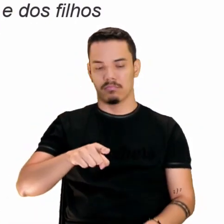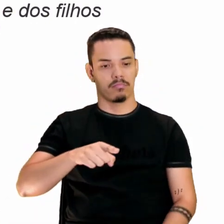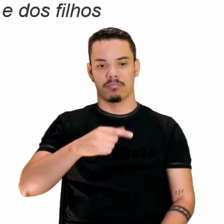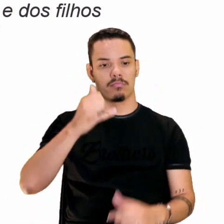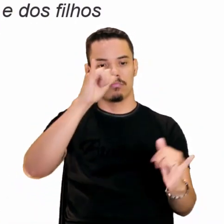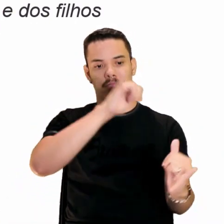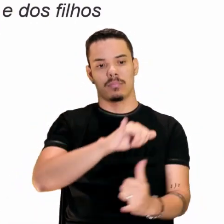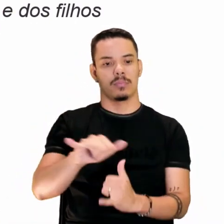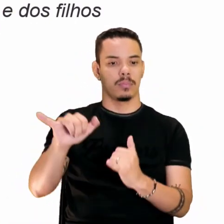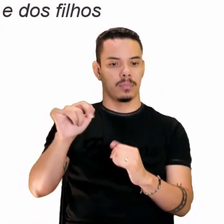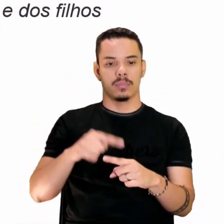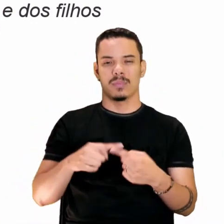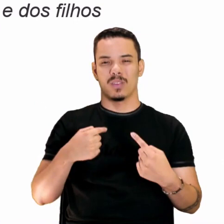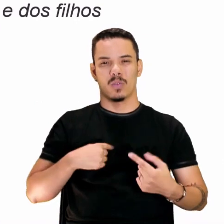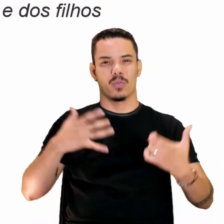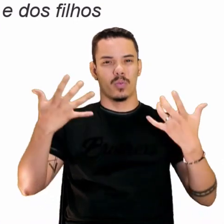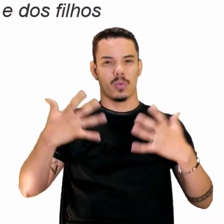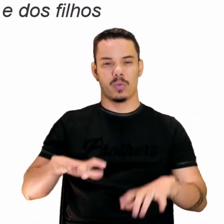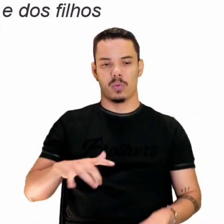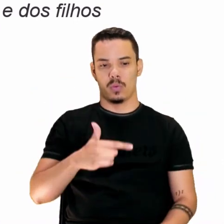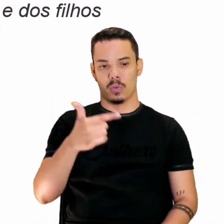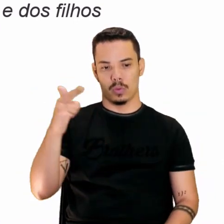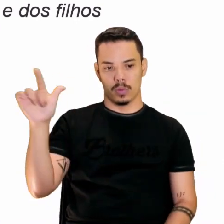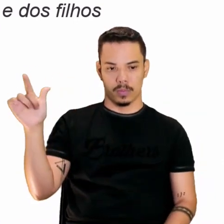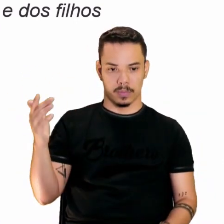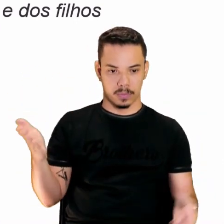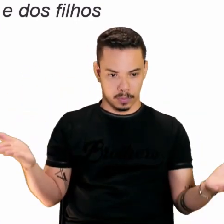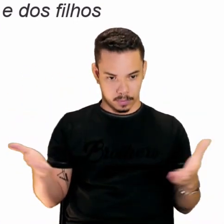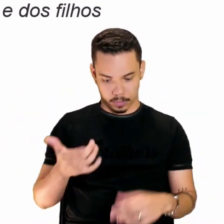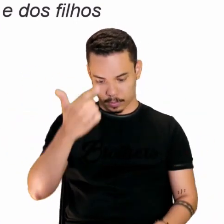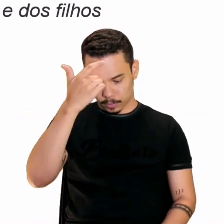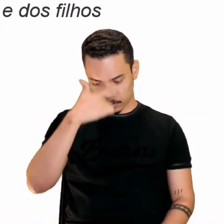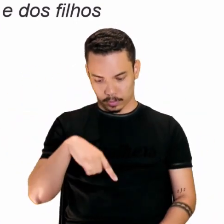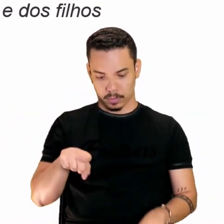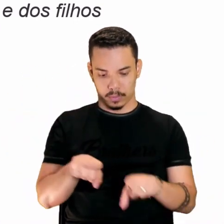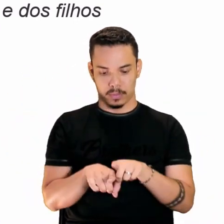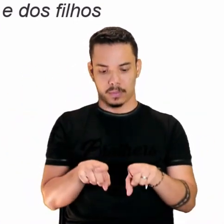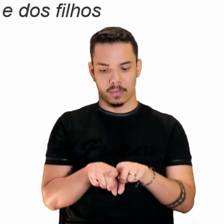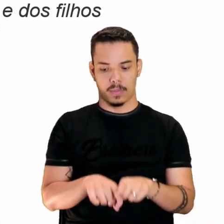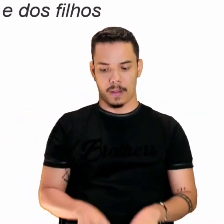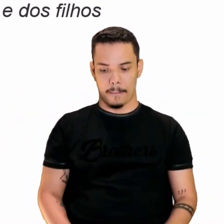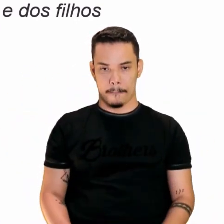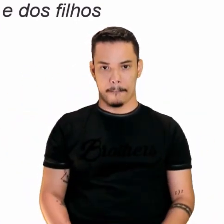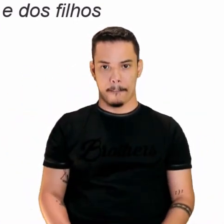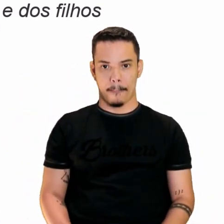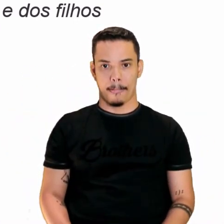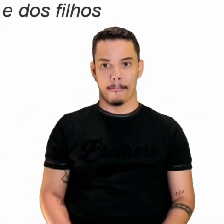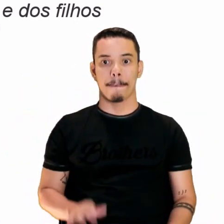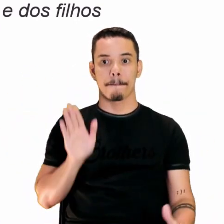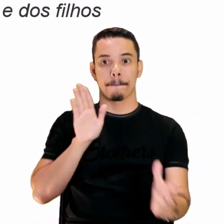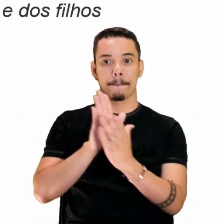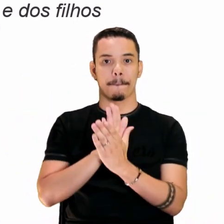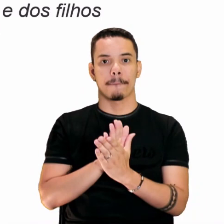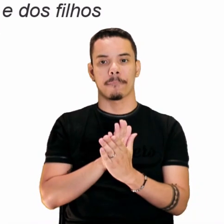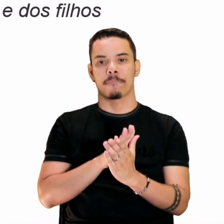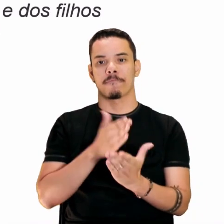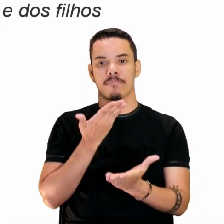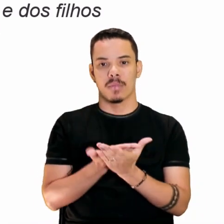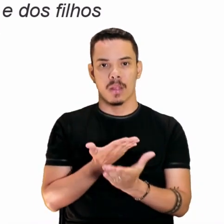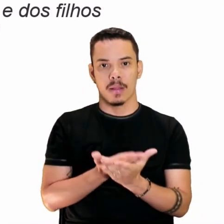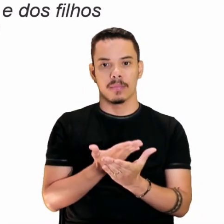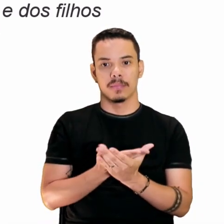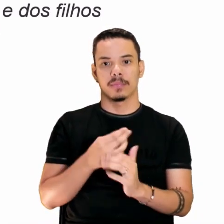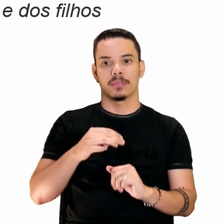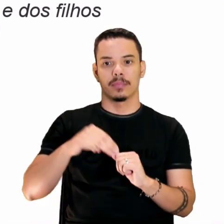Já não quer ser o outro. Hoje ela é um também. A despeito de tanto mestrado,